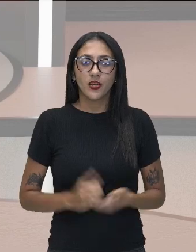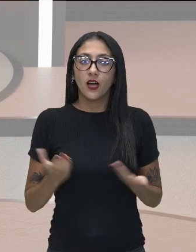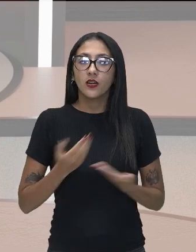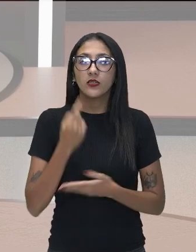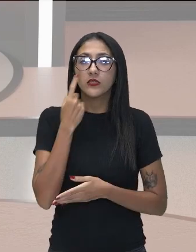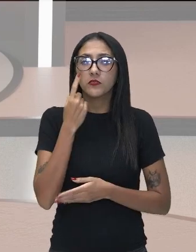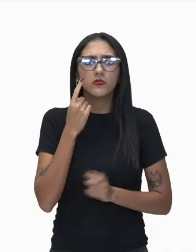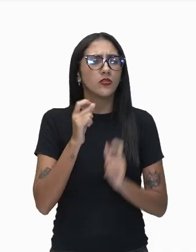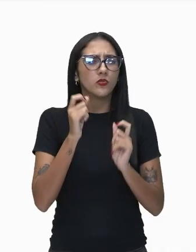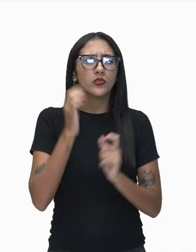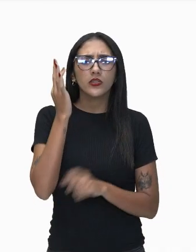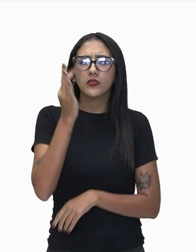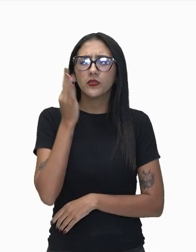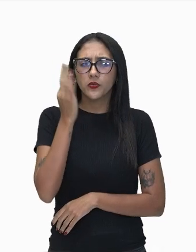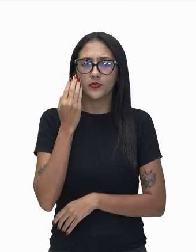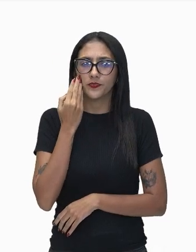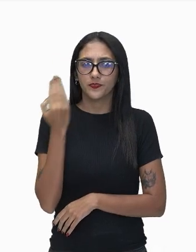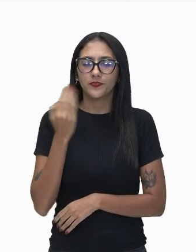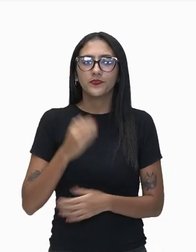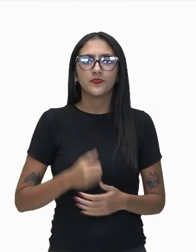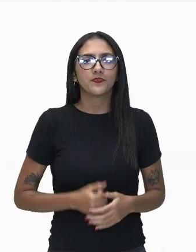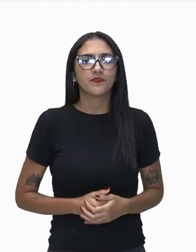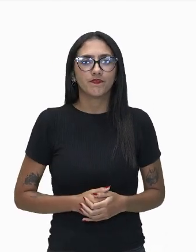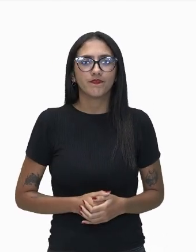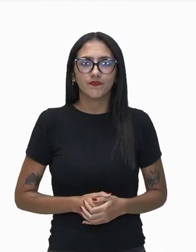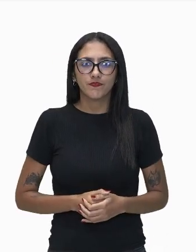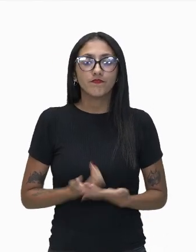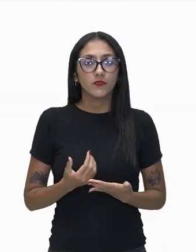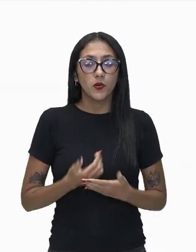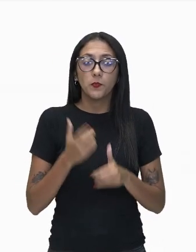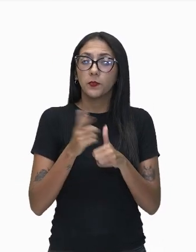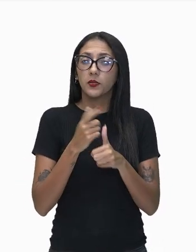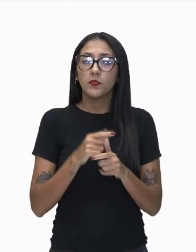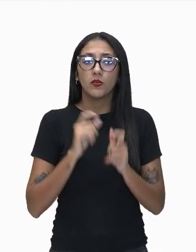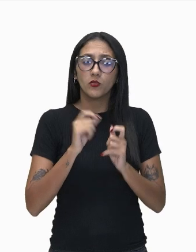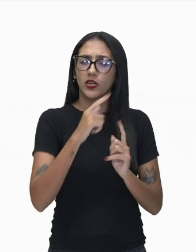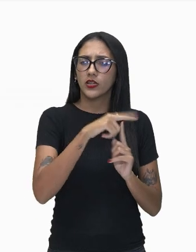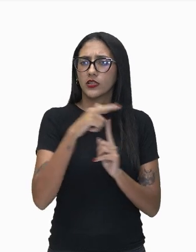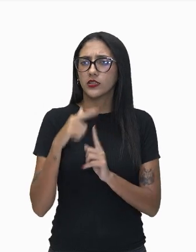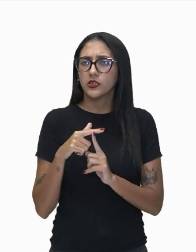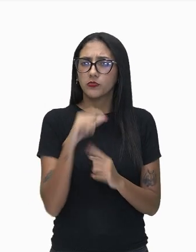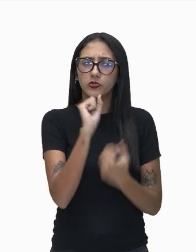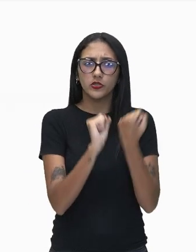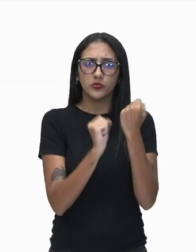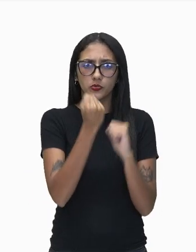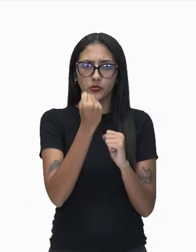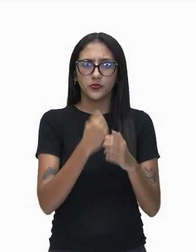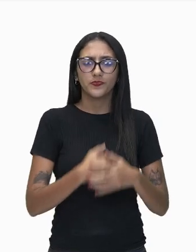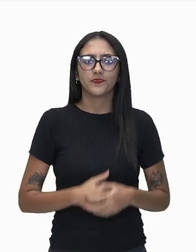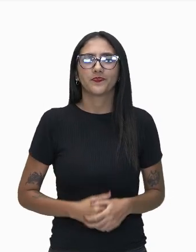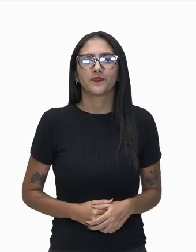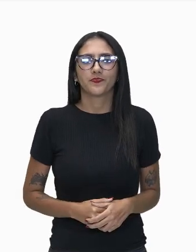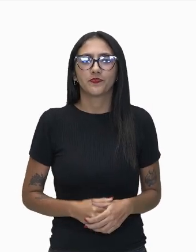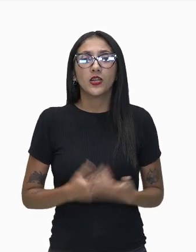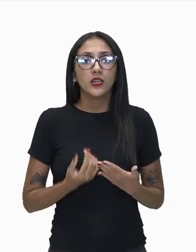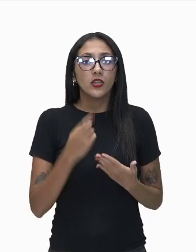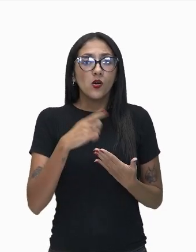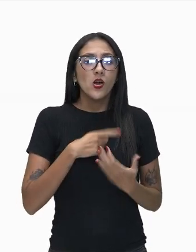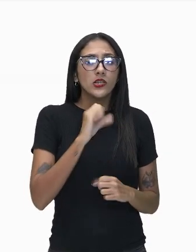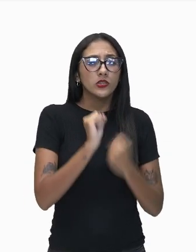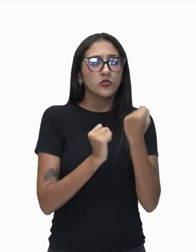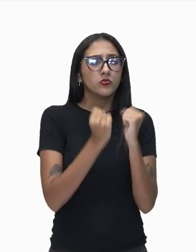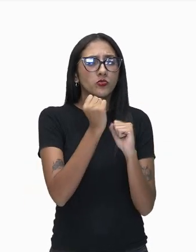que a teoria tem para a gente. Começando pelos tipos de indústria, tá? Então, as indústrias